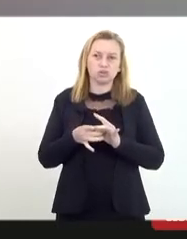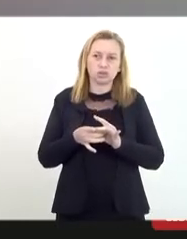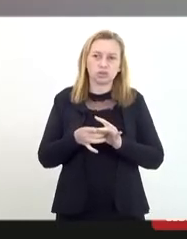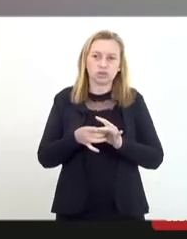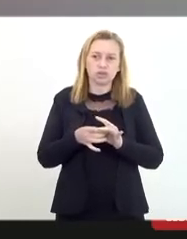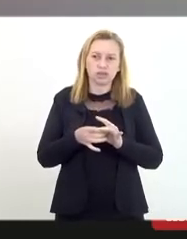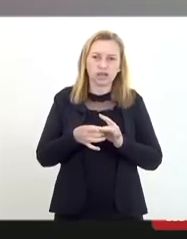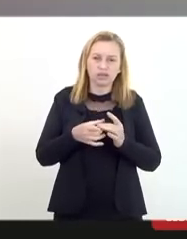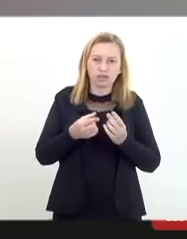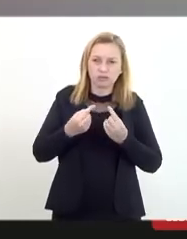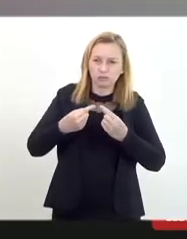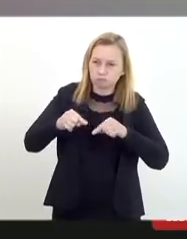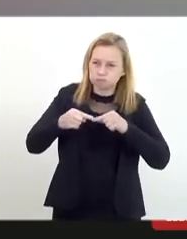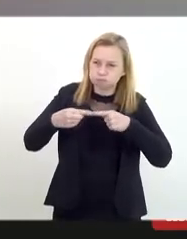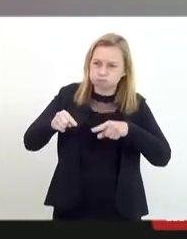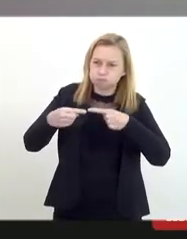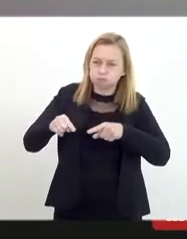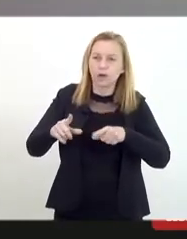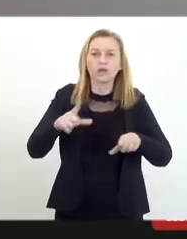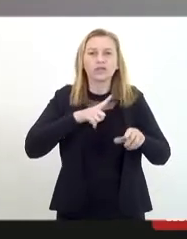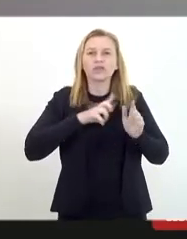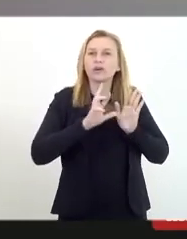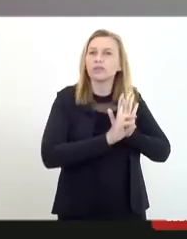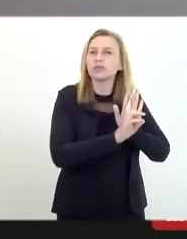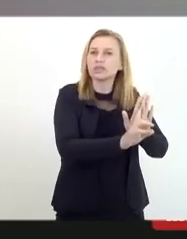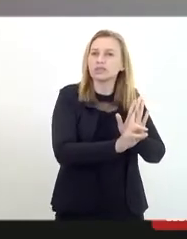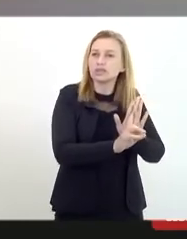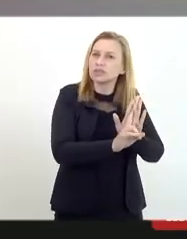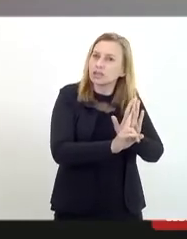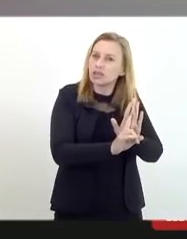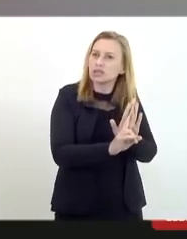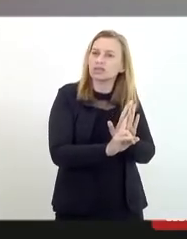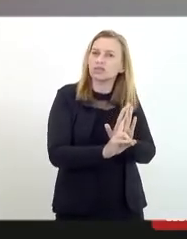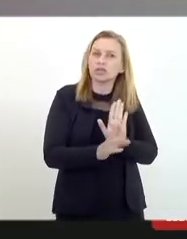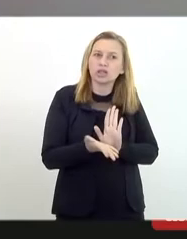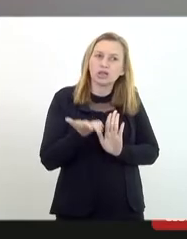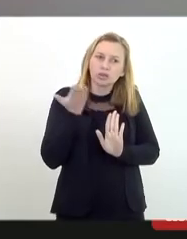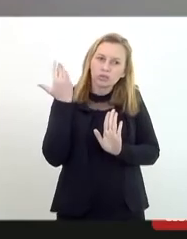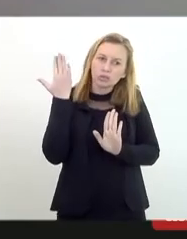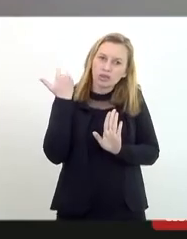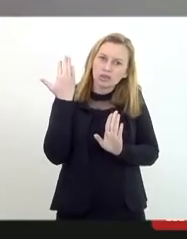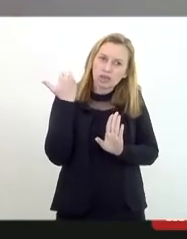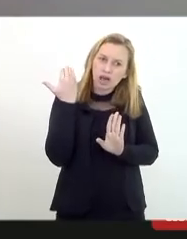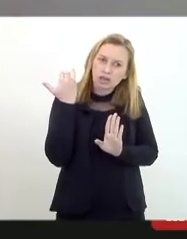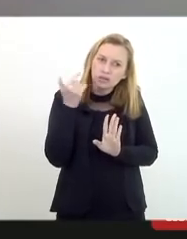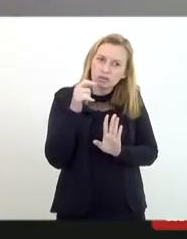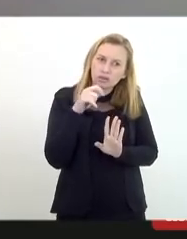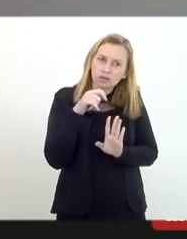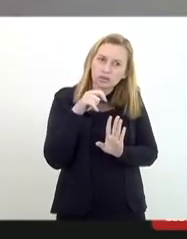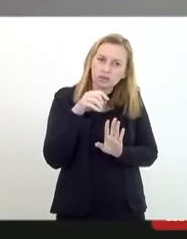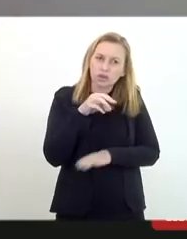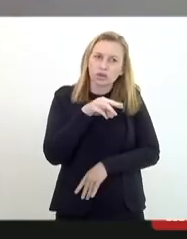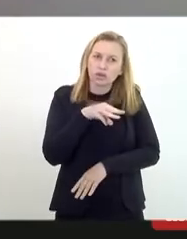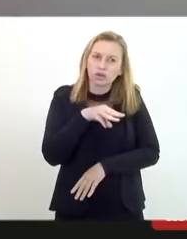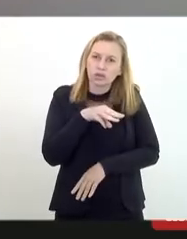ataques, teve um representante à época do Ministério